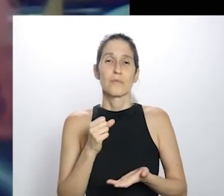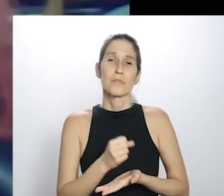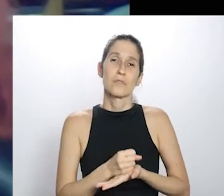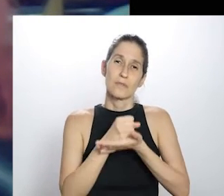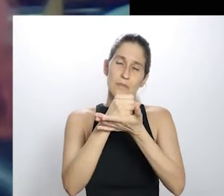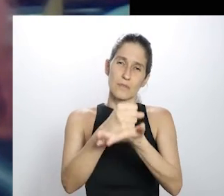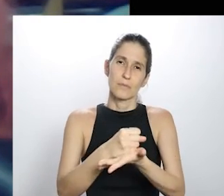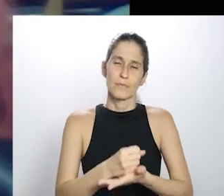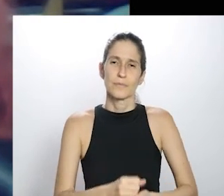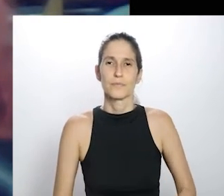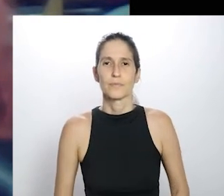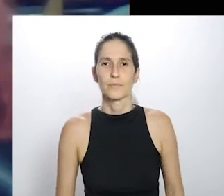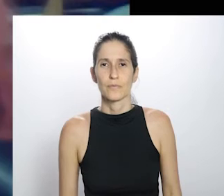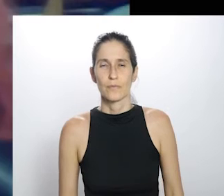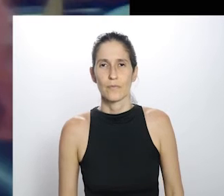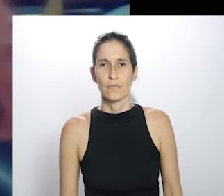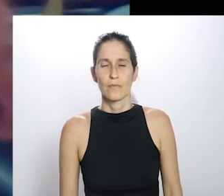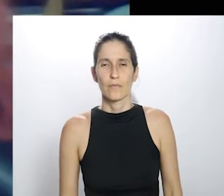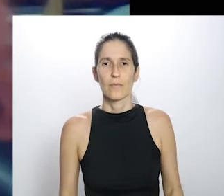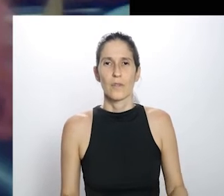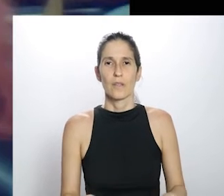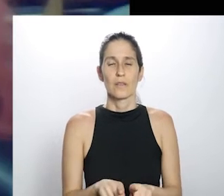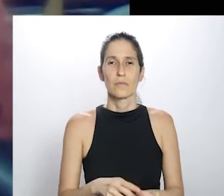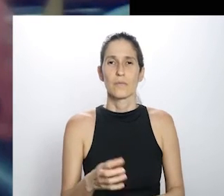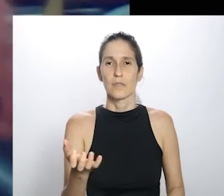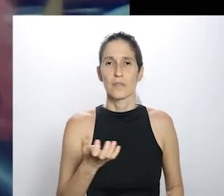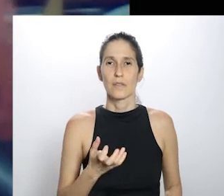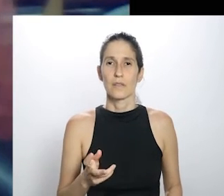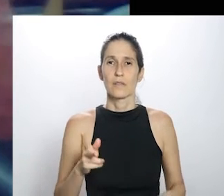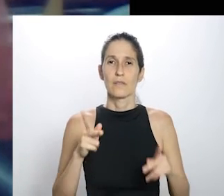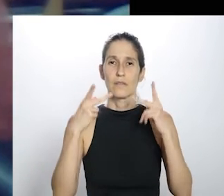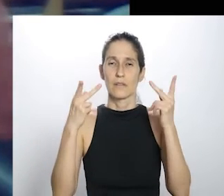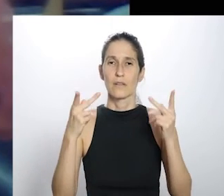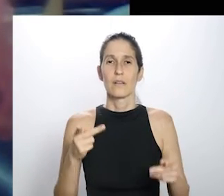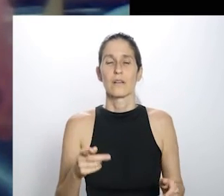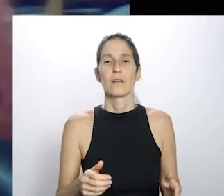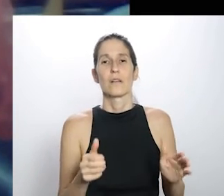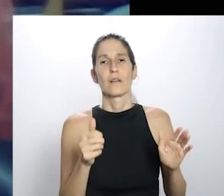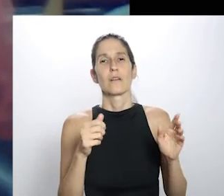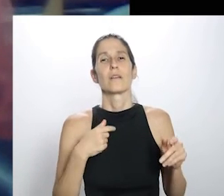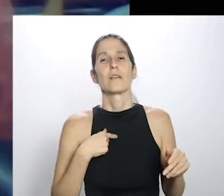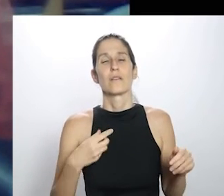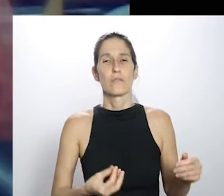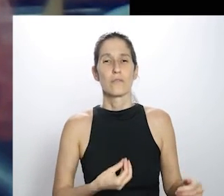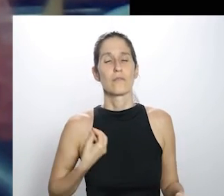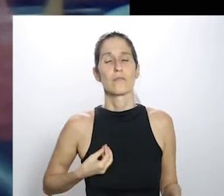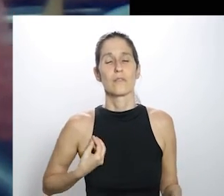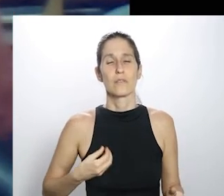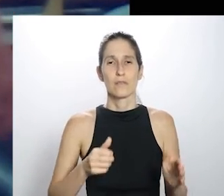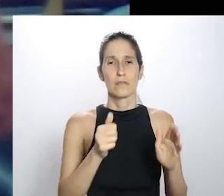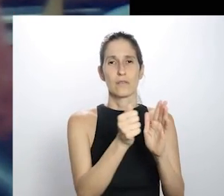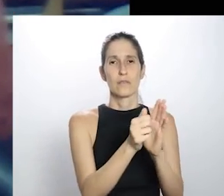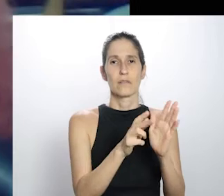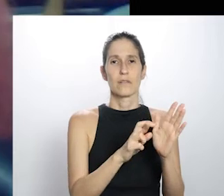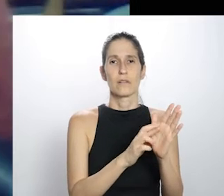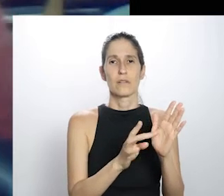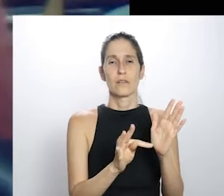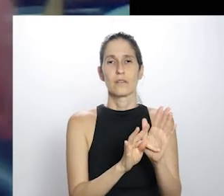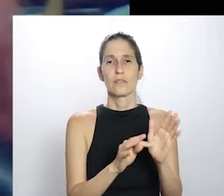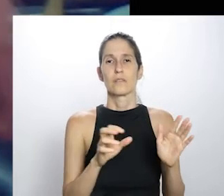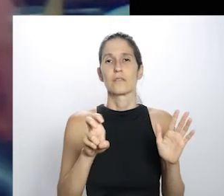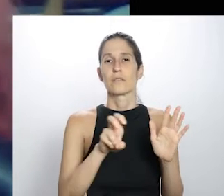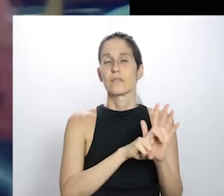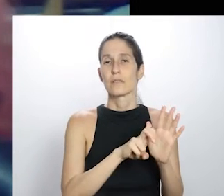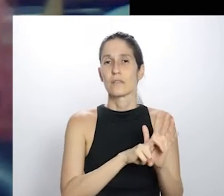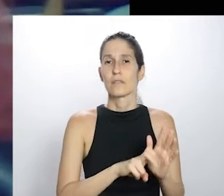fazer essa contribuição. Também quero falar que participo do Artigo 5º, que é um grupo daqui de São Paulo, mas